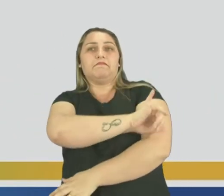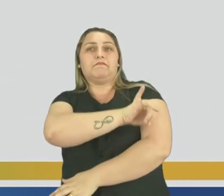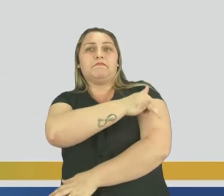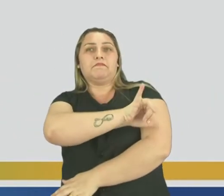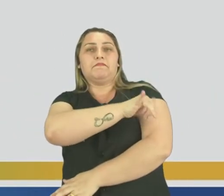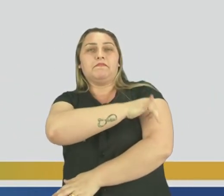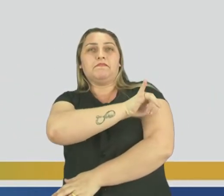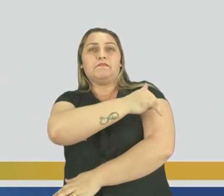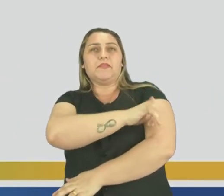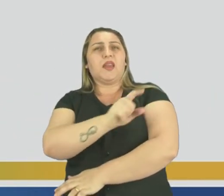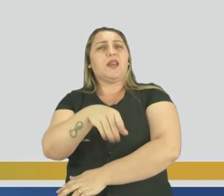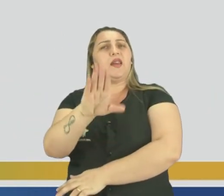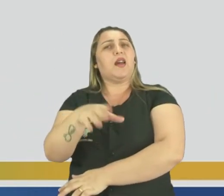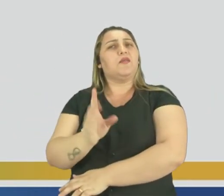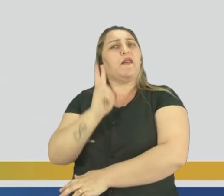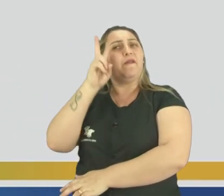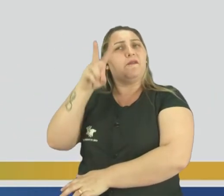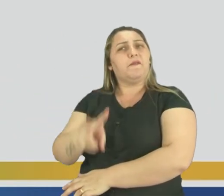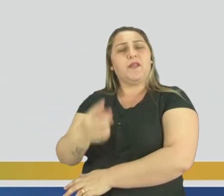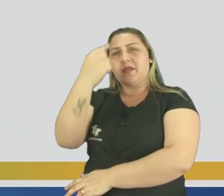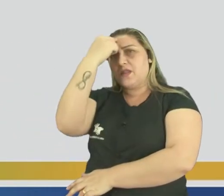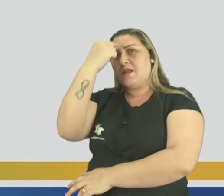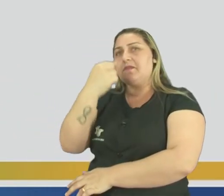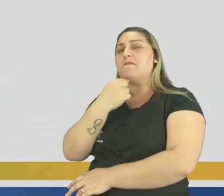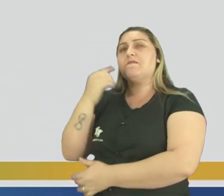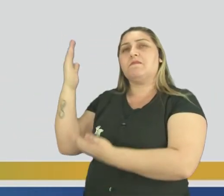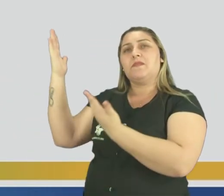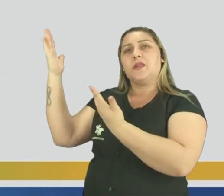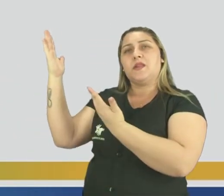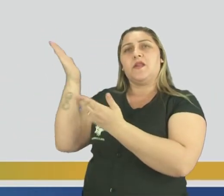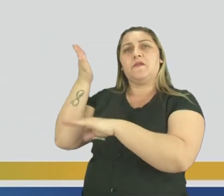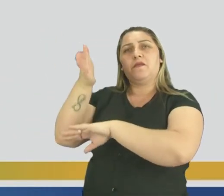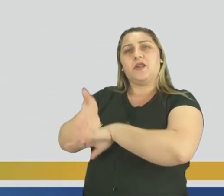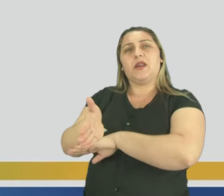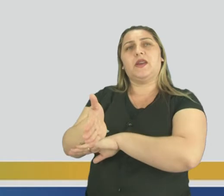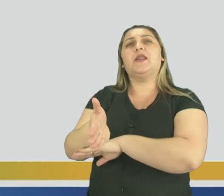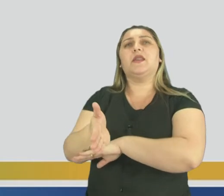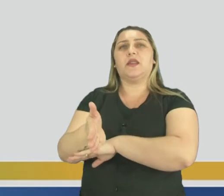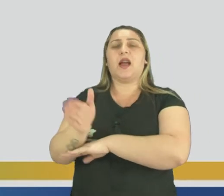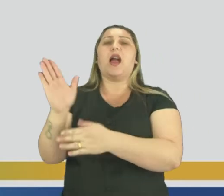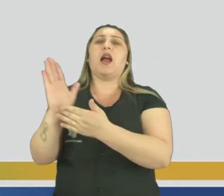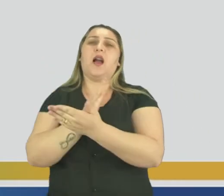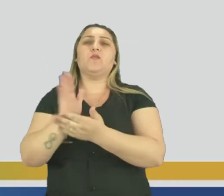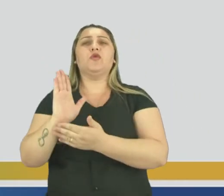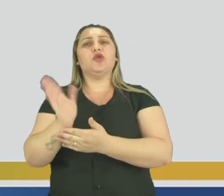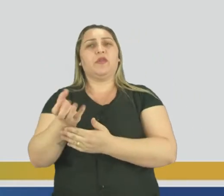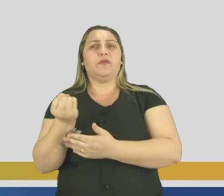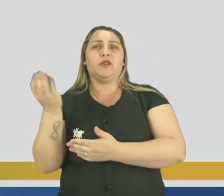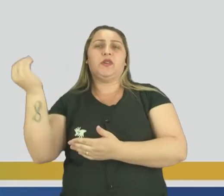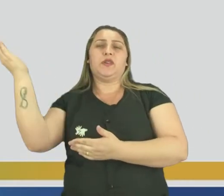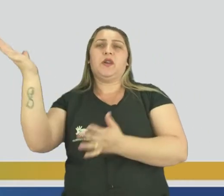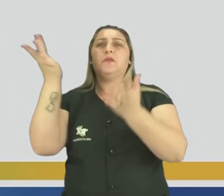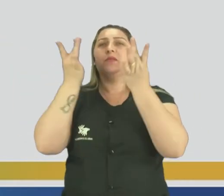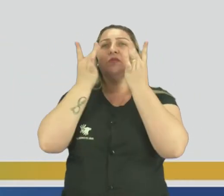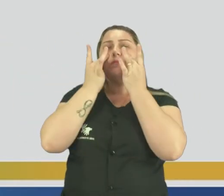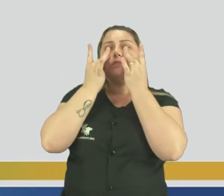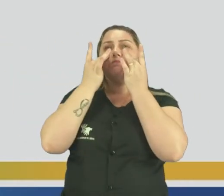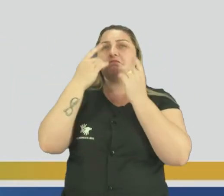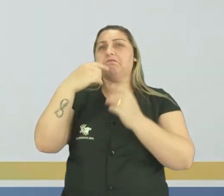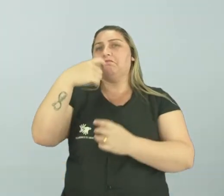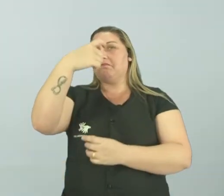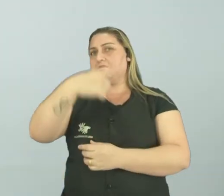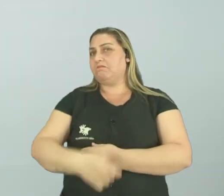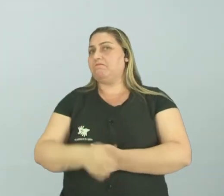Janeiro. Quem não já viu essa imagem? Quem não já foi lá, né? Muitos, alguns, né? Já foram lá. E onde eu não fui,